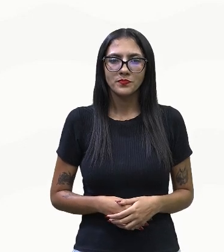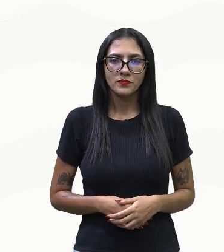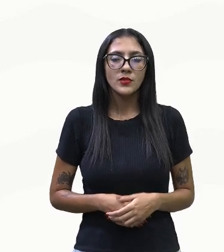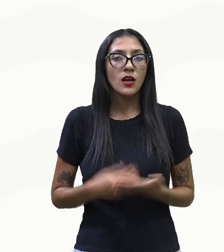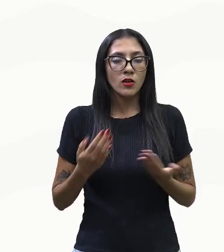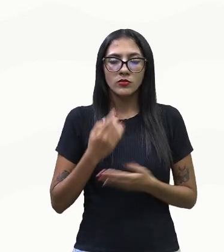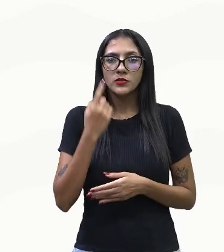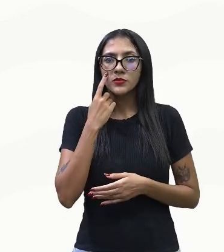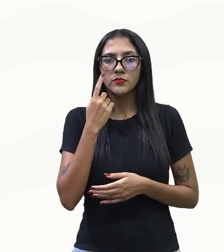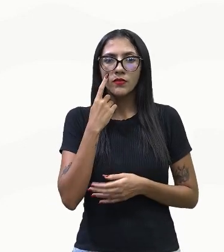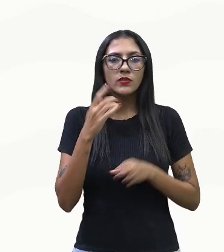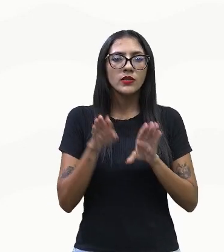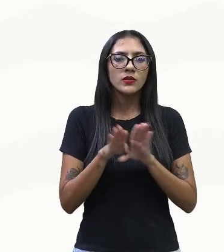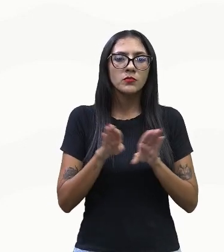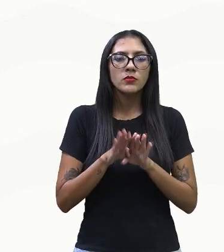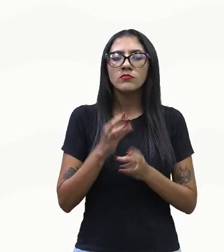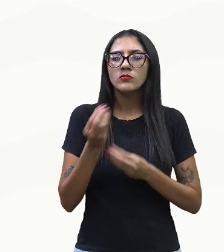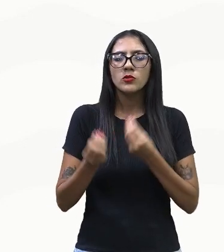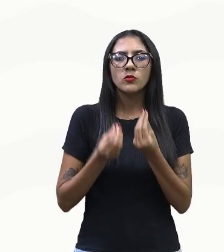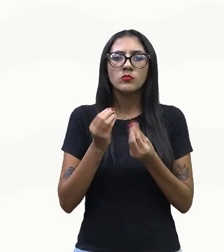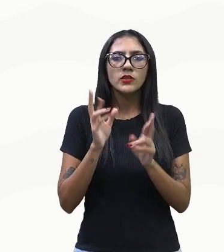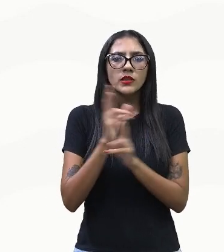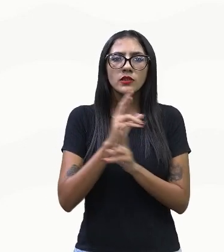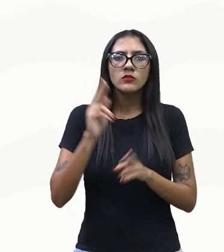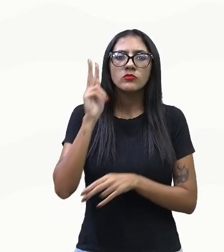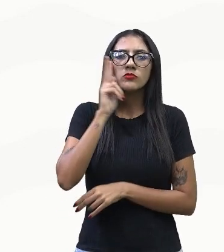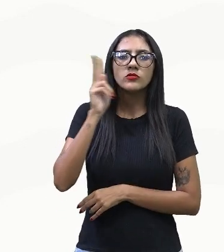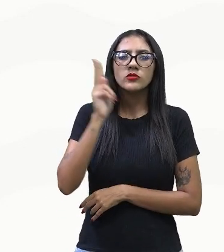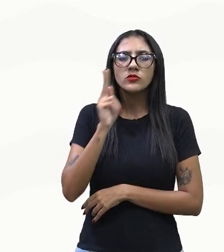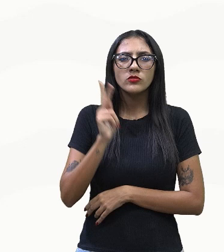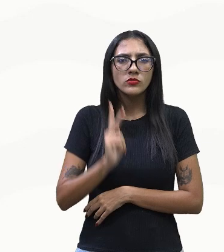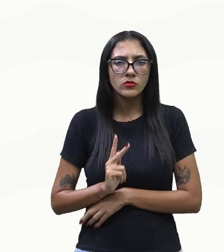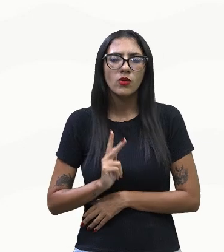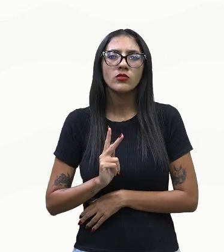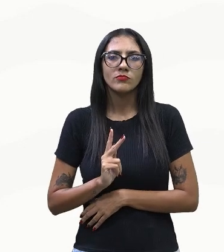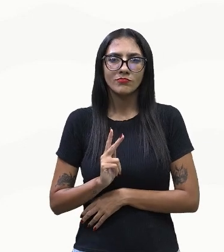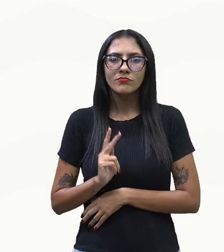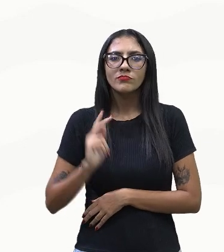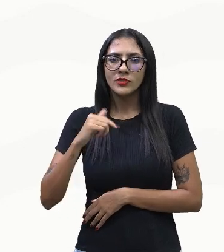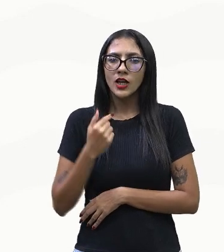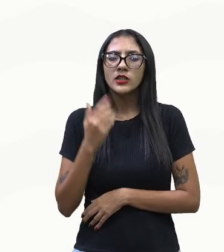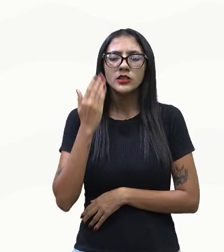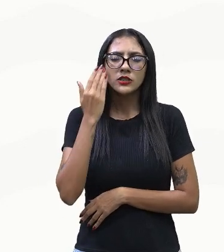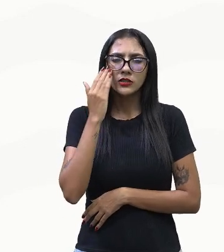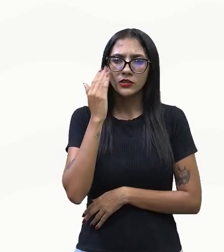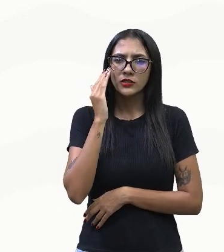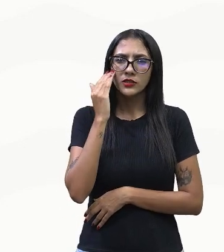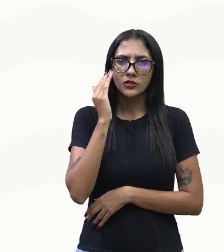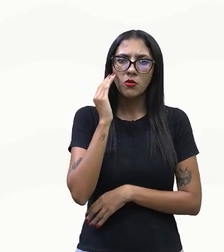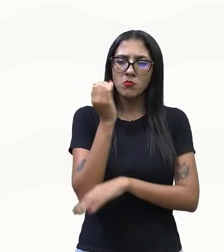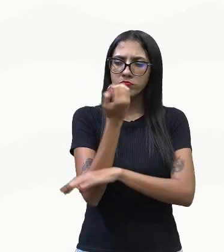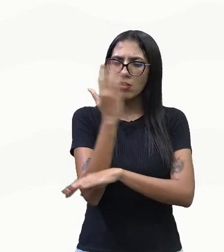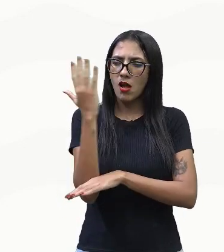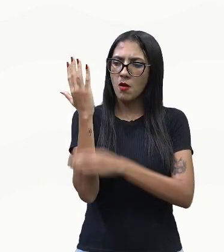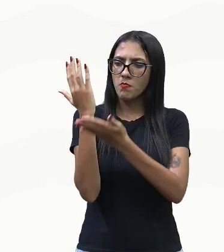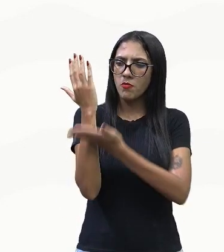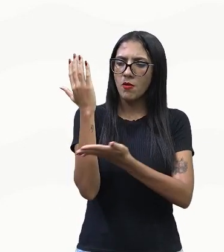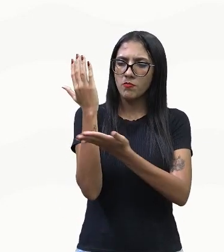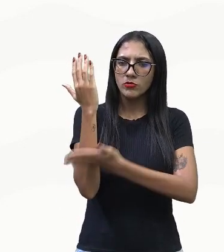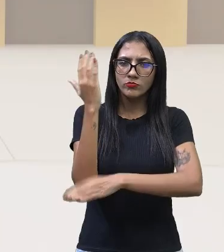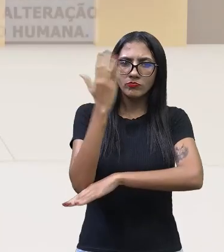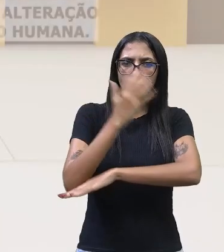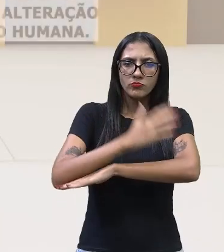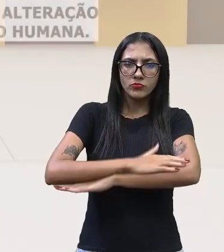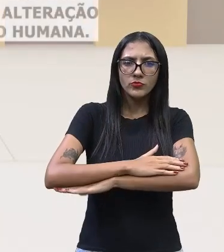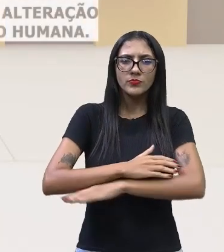pouquinho mais sobre o processo histórico pelo qual a gente, o desmatamento passa,